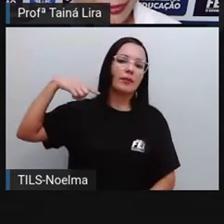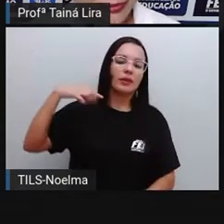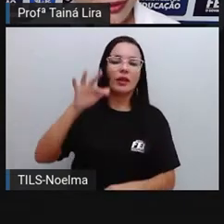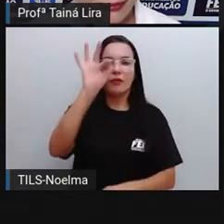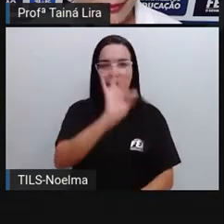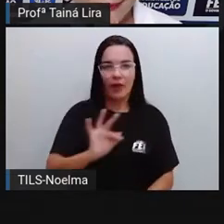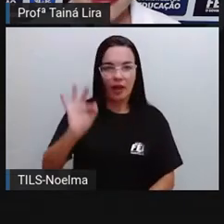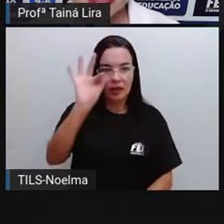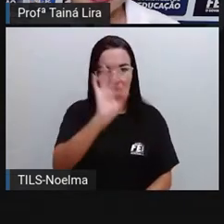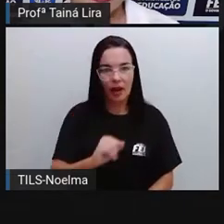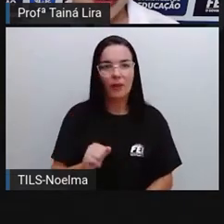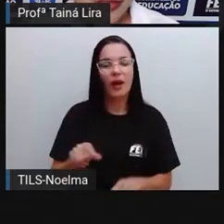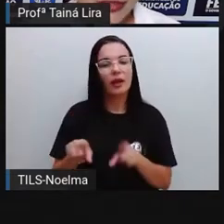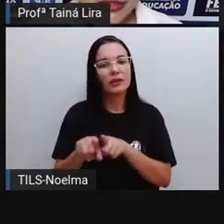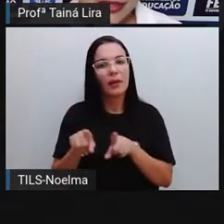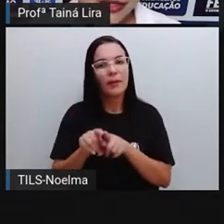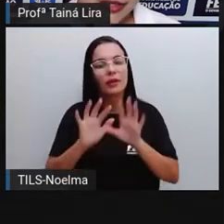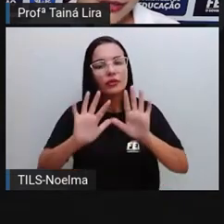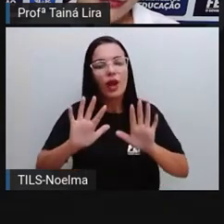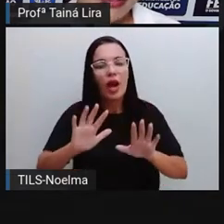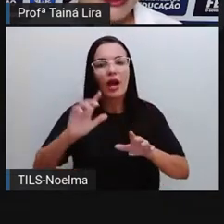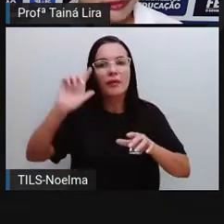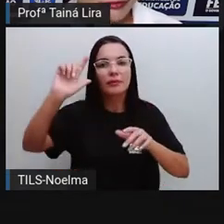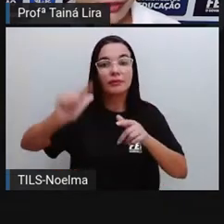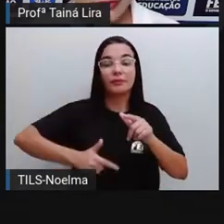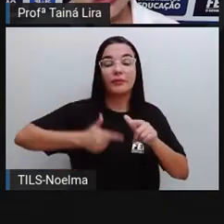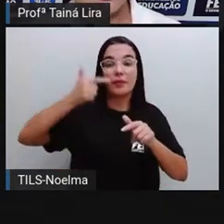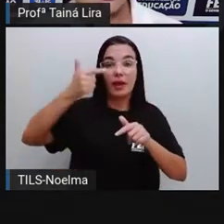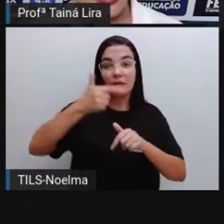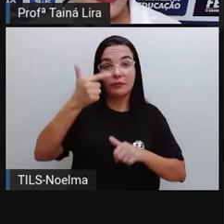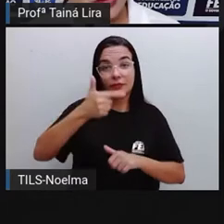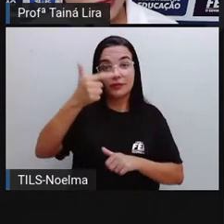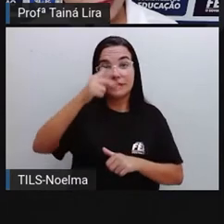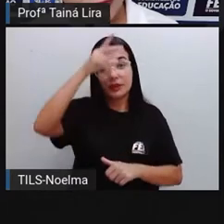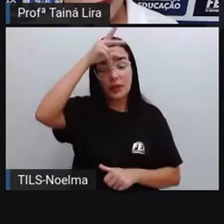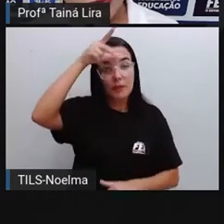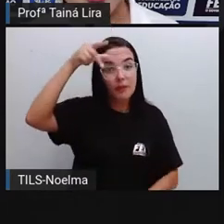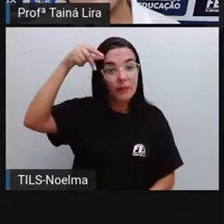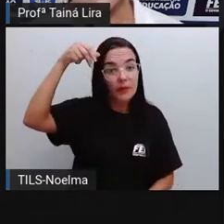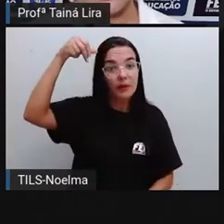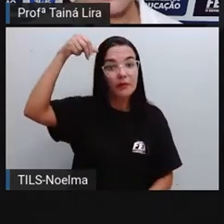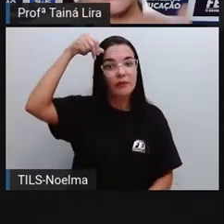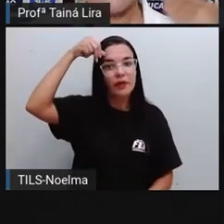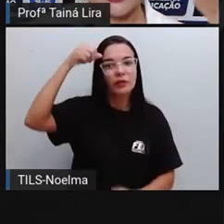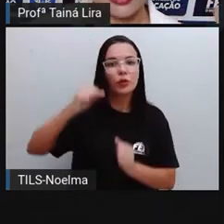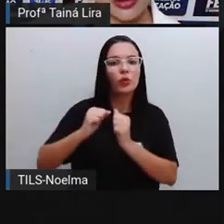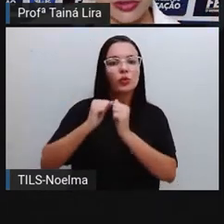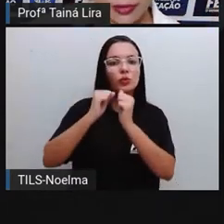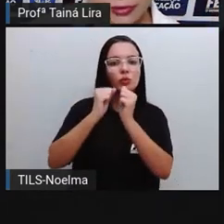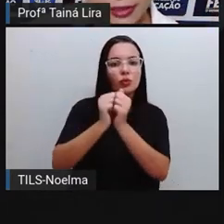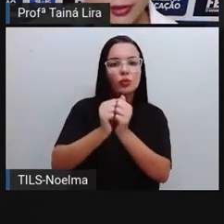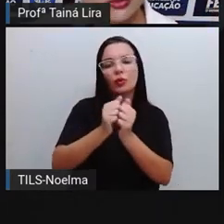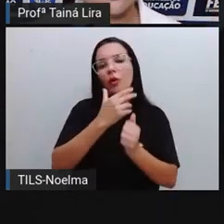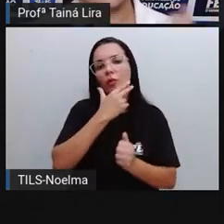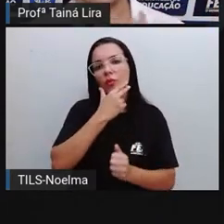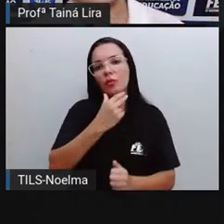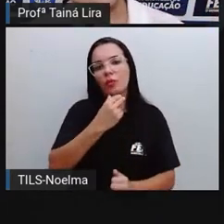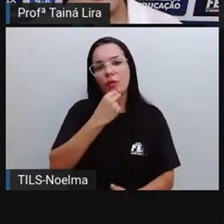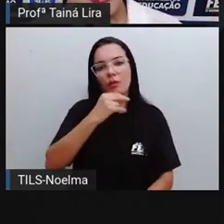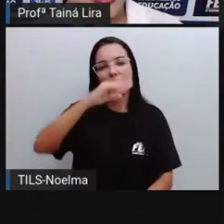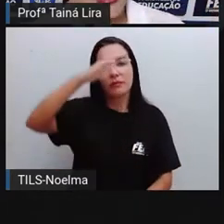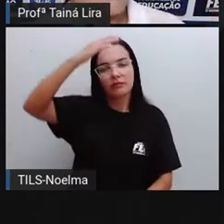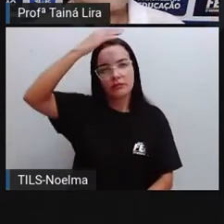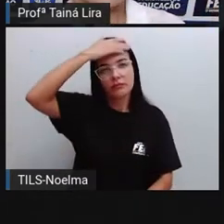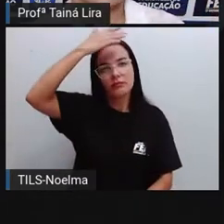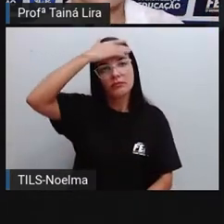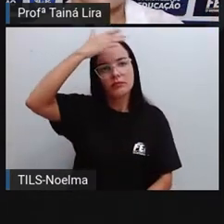Ronaldo, tá bom? Ele foi vice-prefeito na chapa junto com o ex-prefeito José Ronaldo e, em